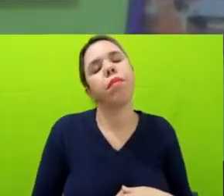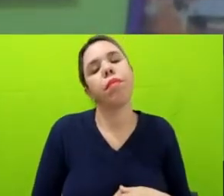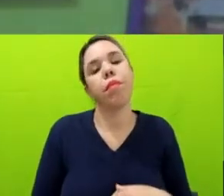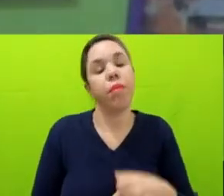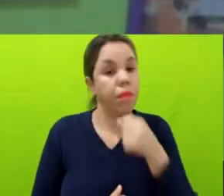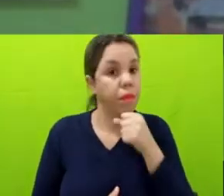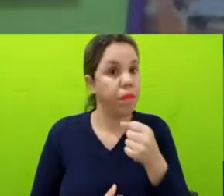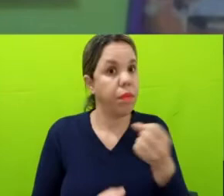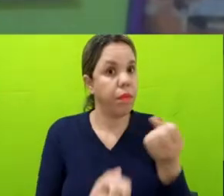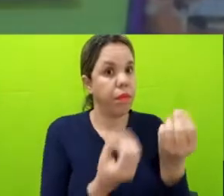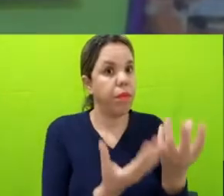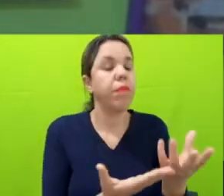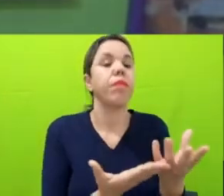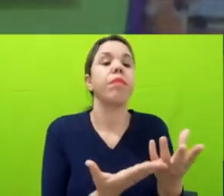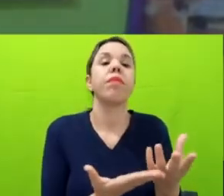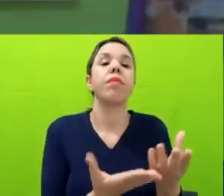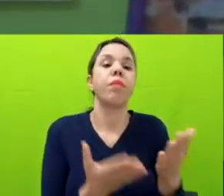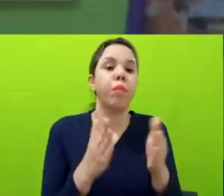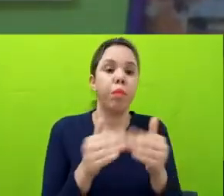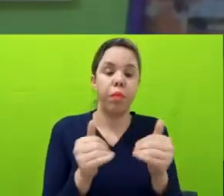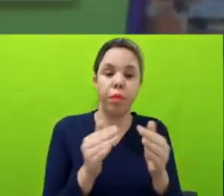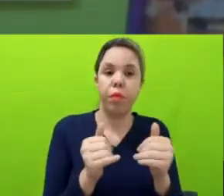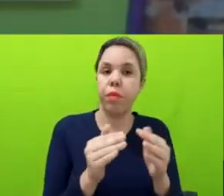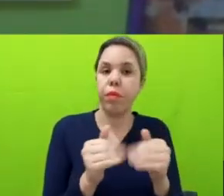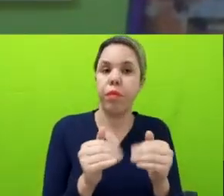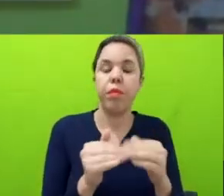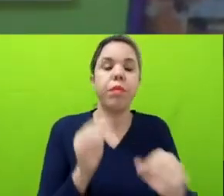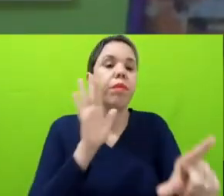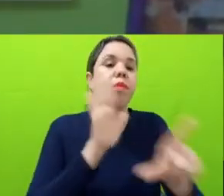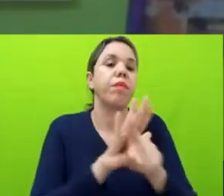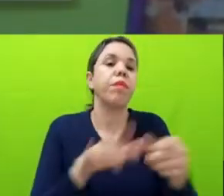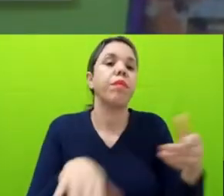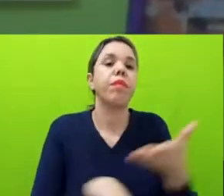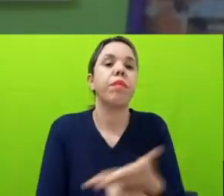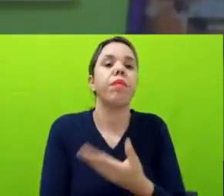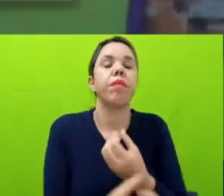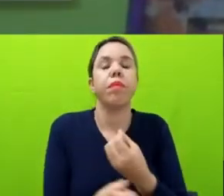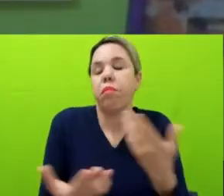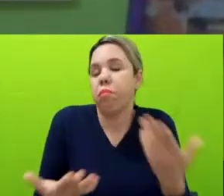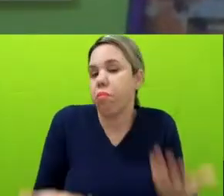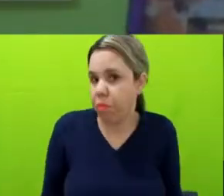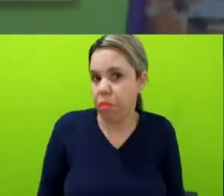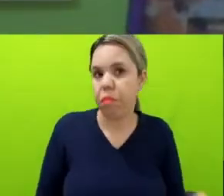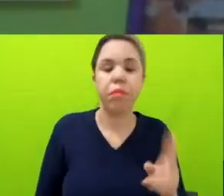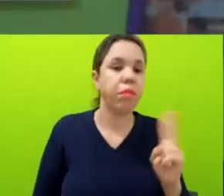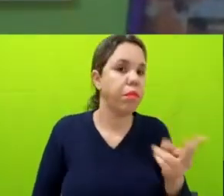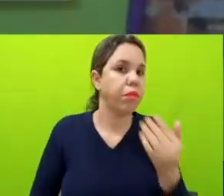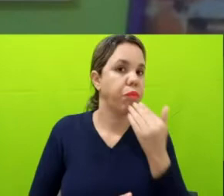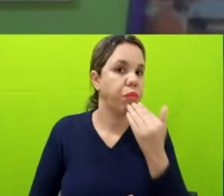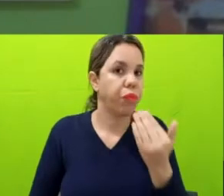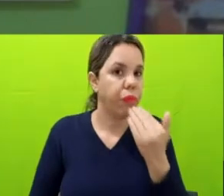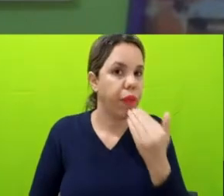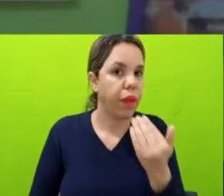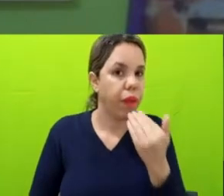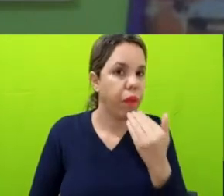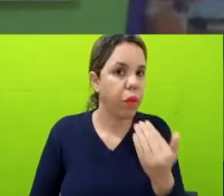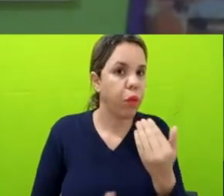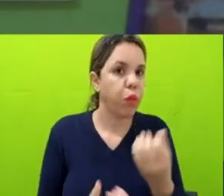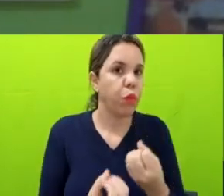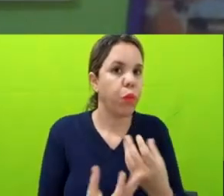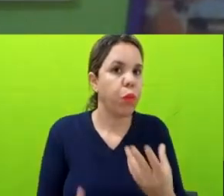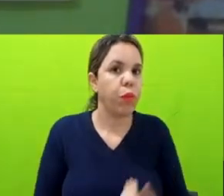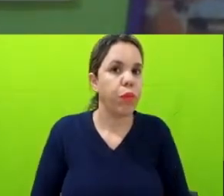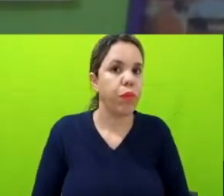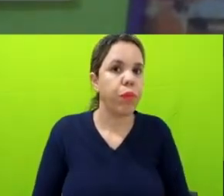os dados através da lei de acesso à informação. Ou seja, a gente sempre pede o acesso à informação quando é assim, a gente já procurou